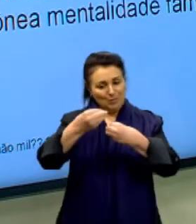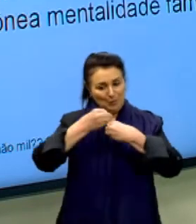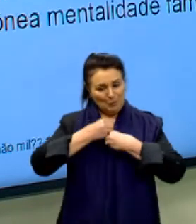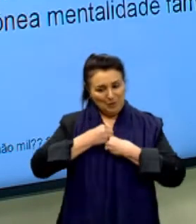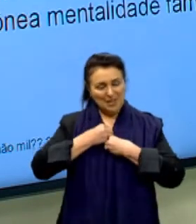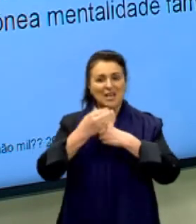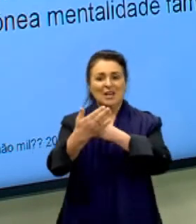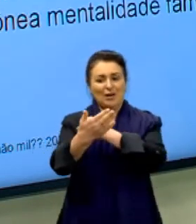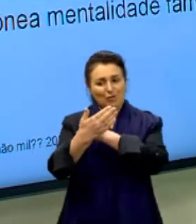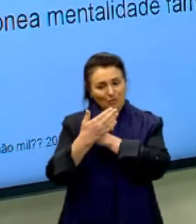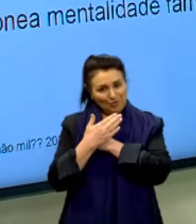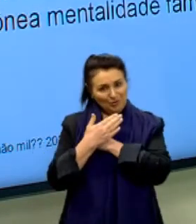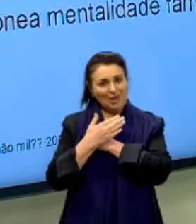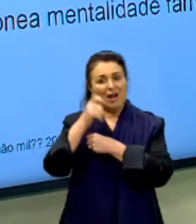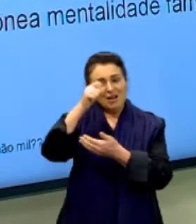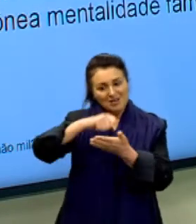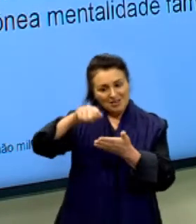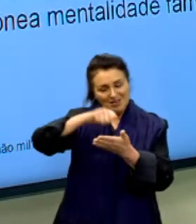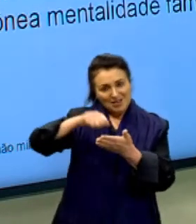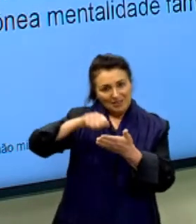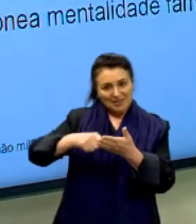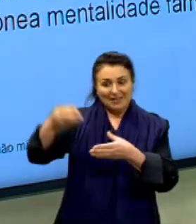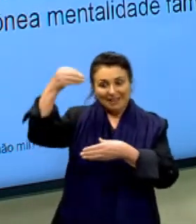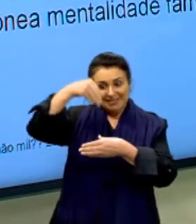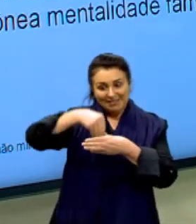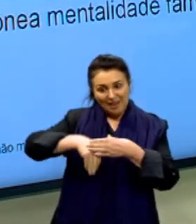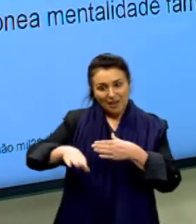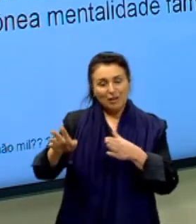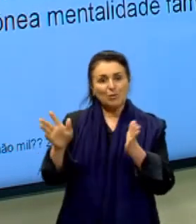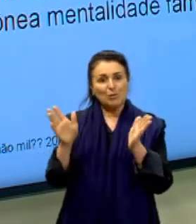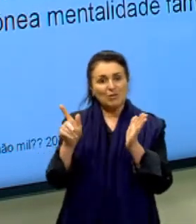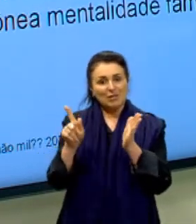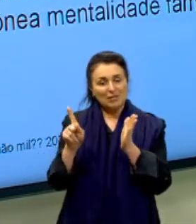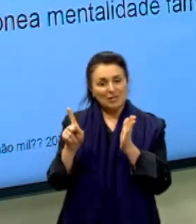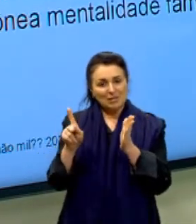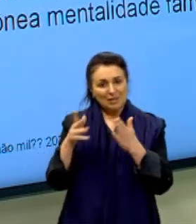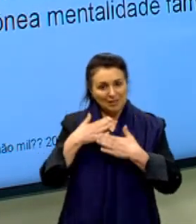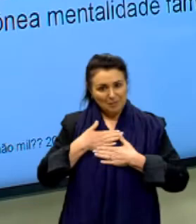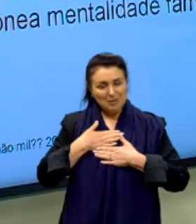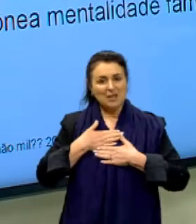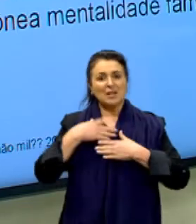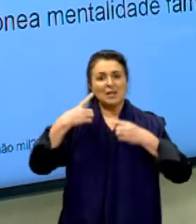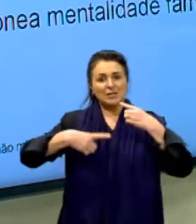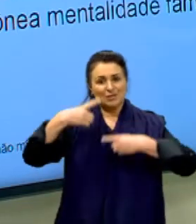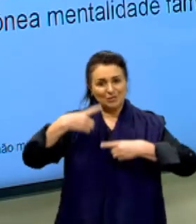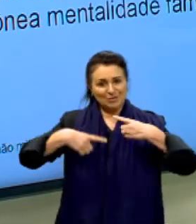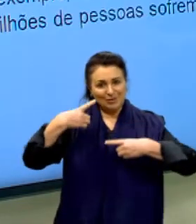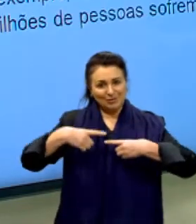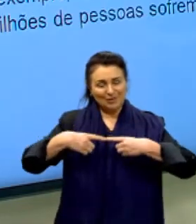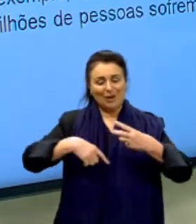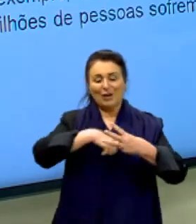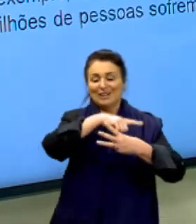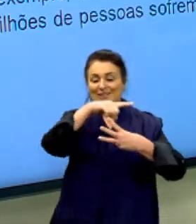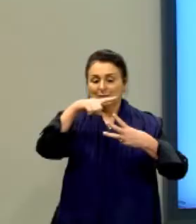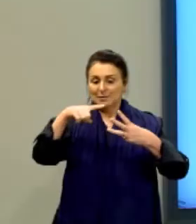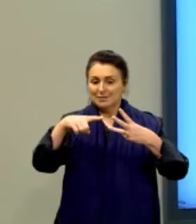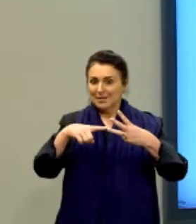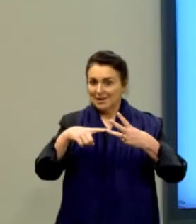colocar ele dentro da minha discussão. Então, agora ele está legítimo, pertinente e produtivo, tá?